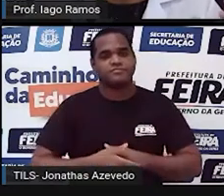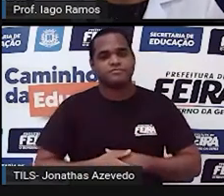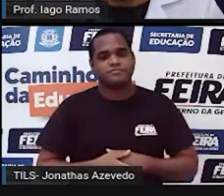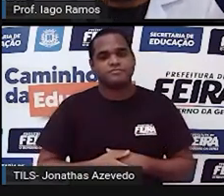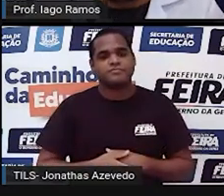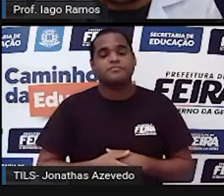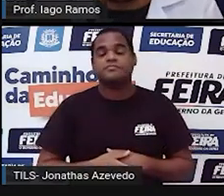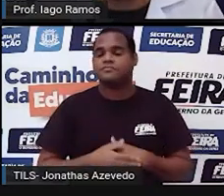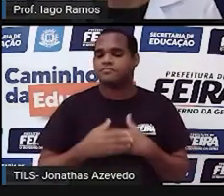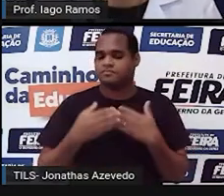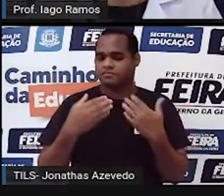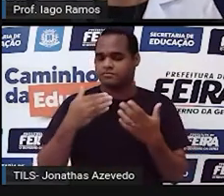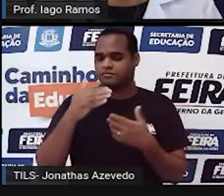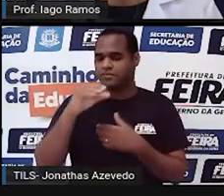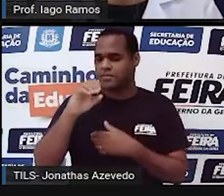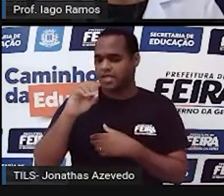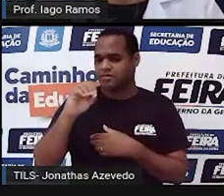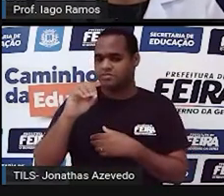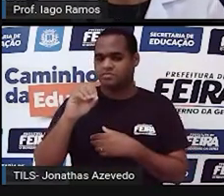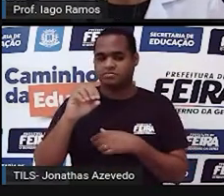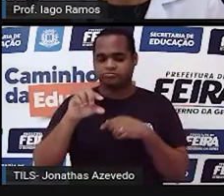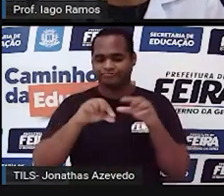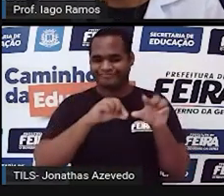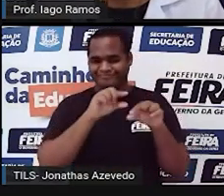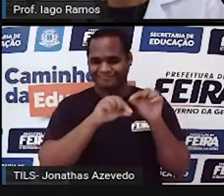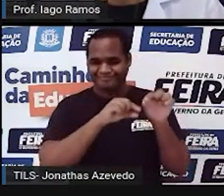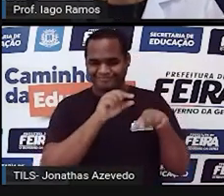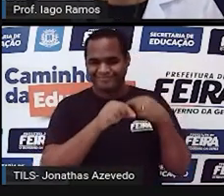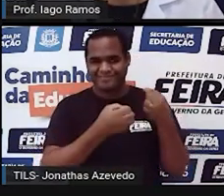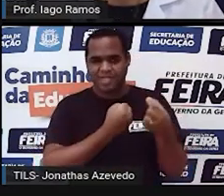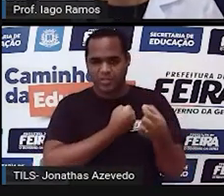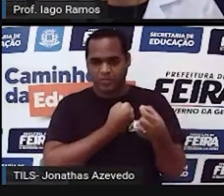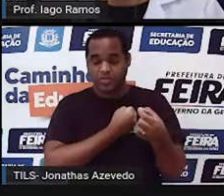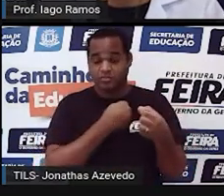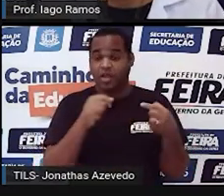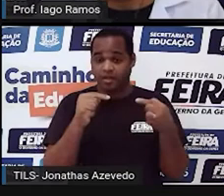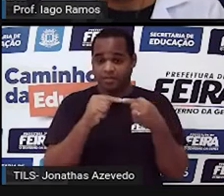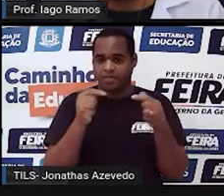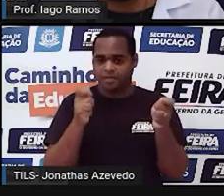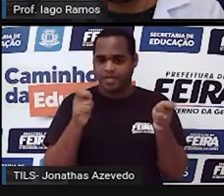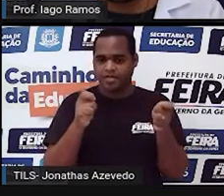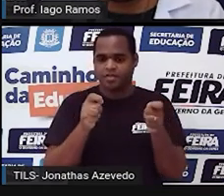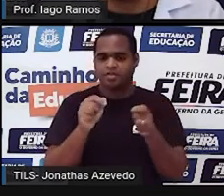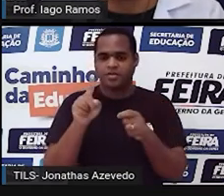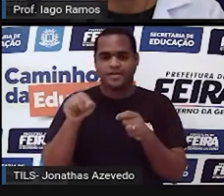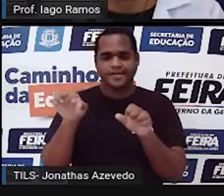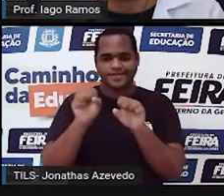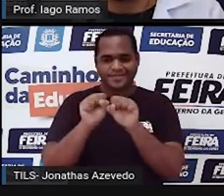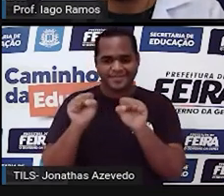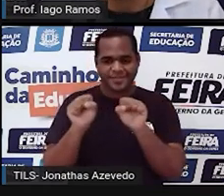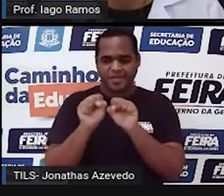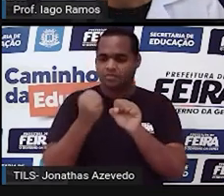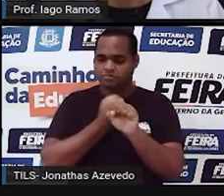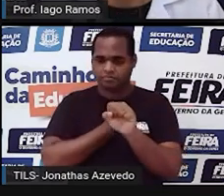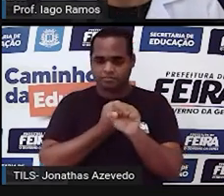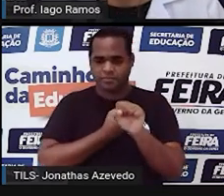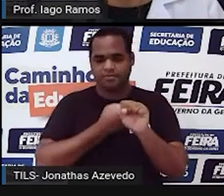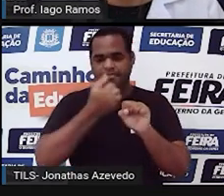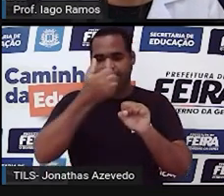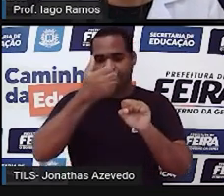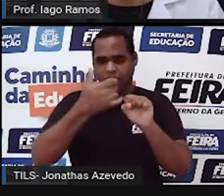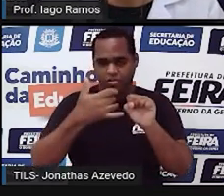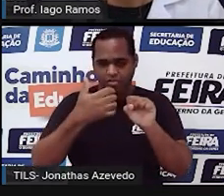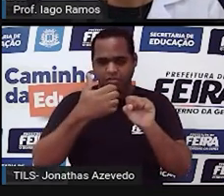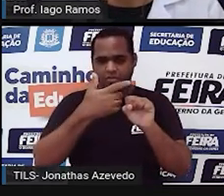Esses 10 algarismos são os 10 símbolos que a gente tem no nosso sistema de numeração para